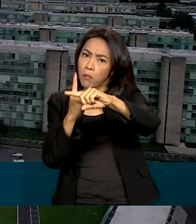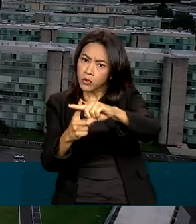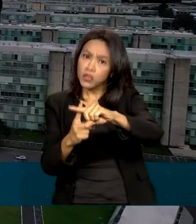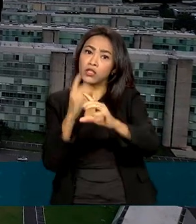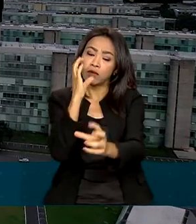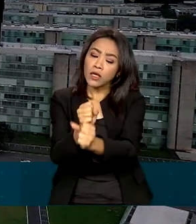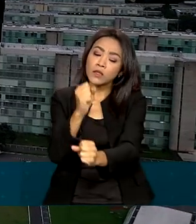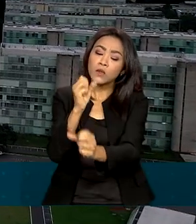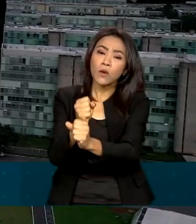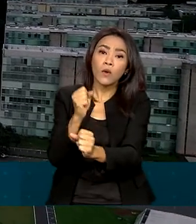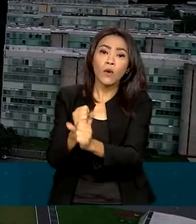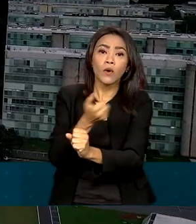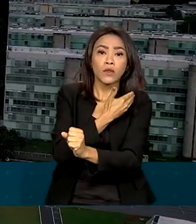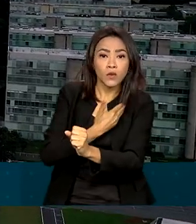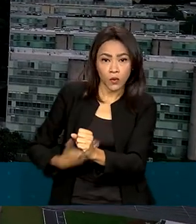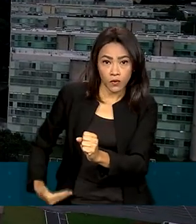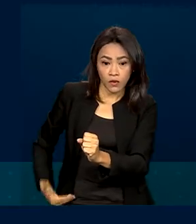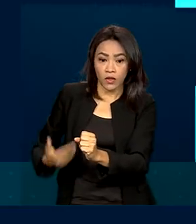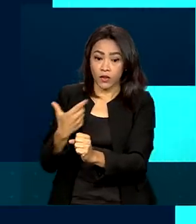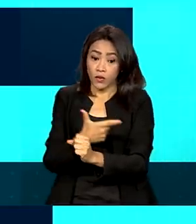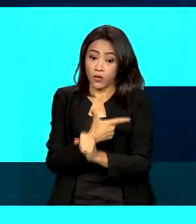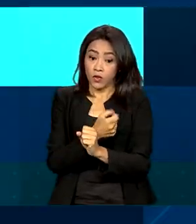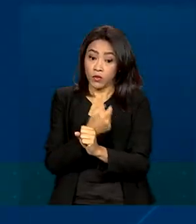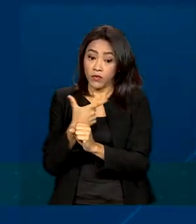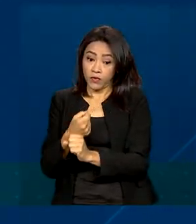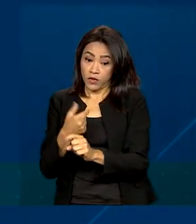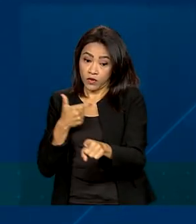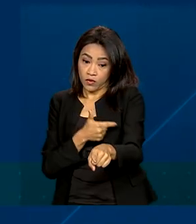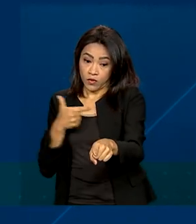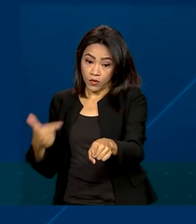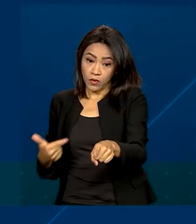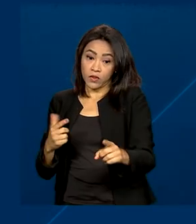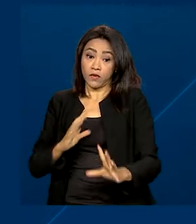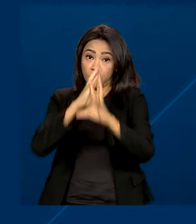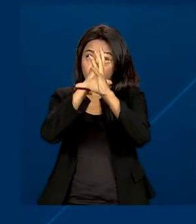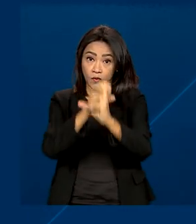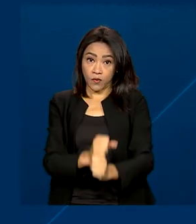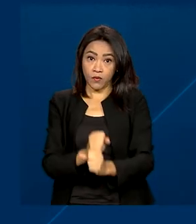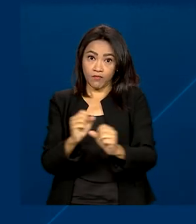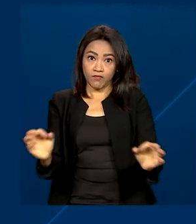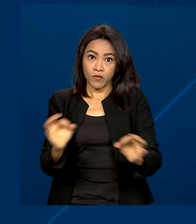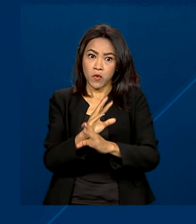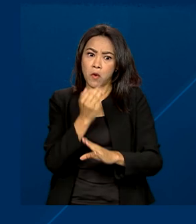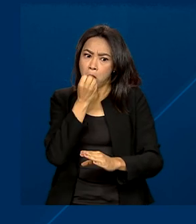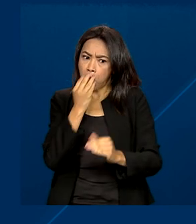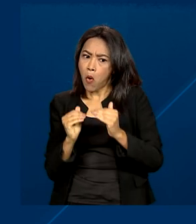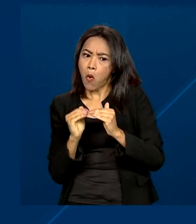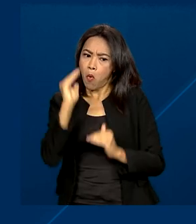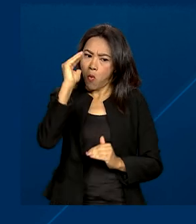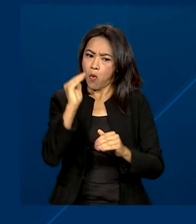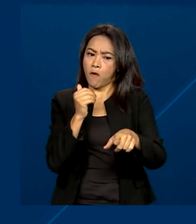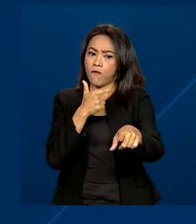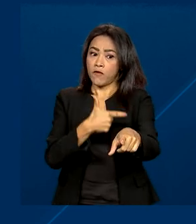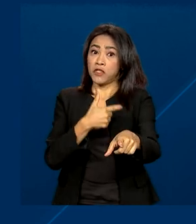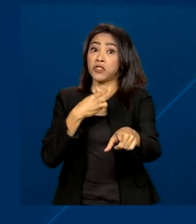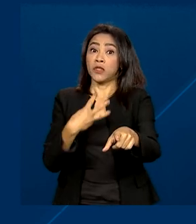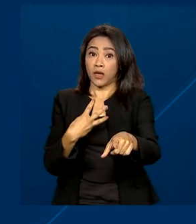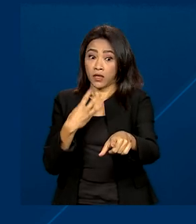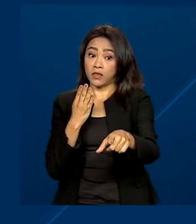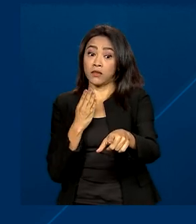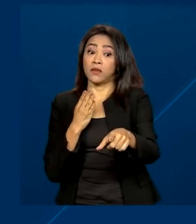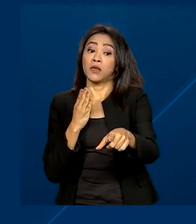contas públicas em 2022. As contas do governo vão fechar o ano com um superávit de quase 23